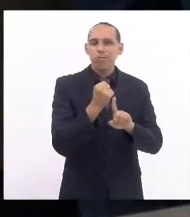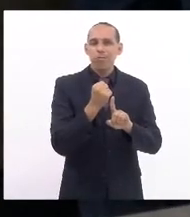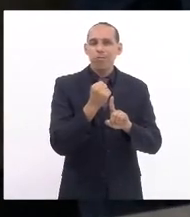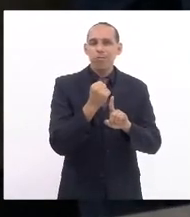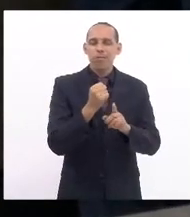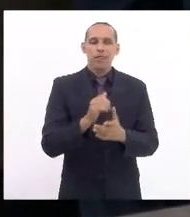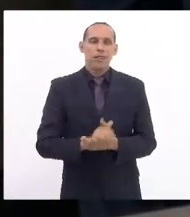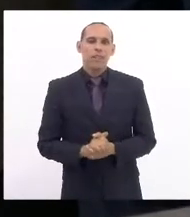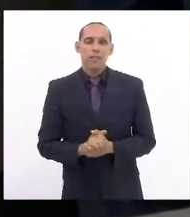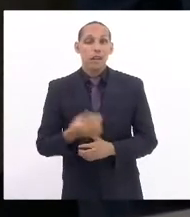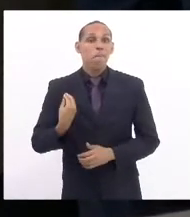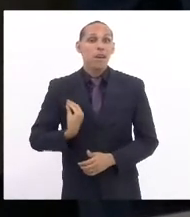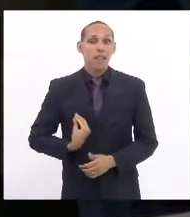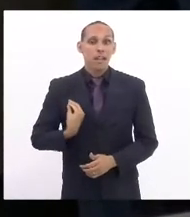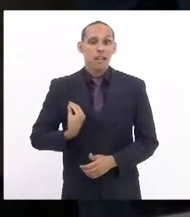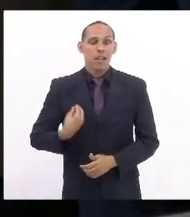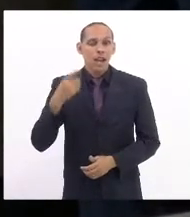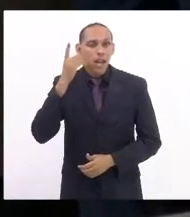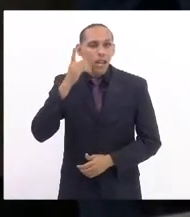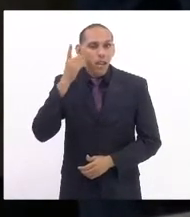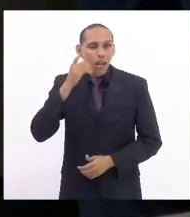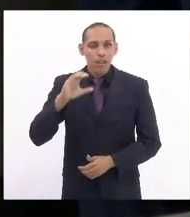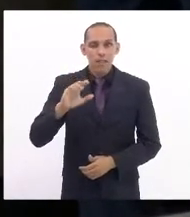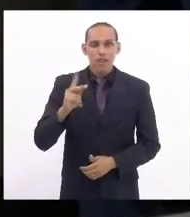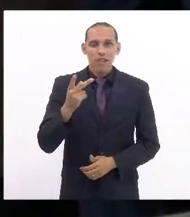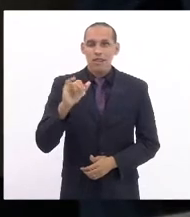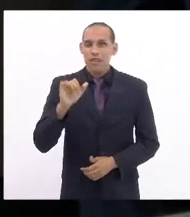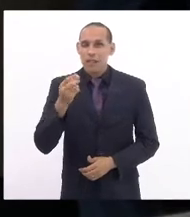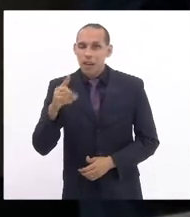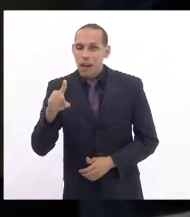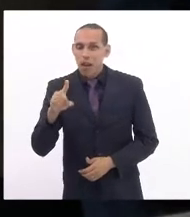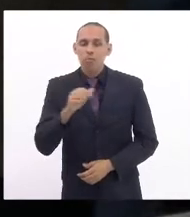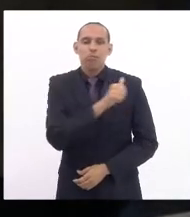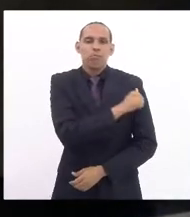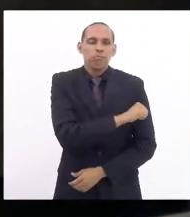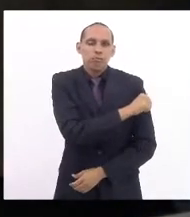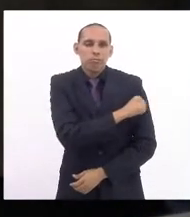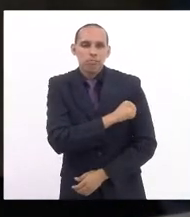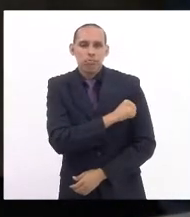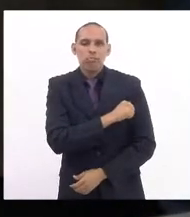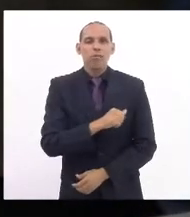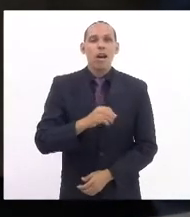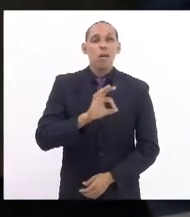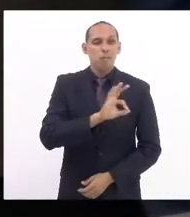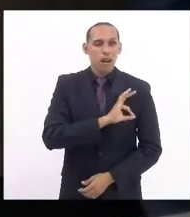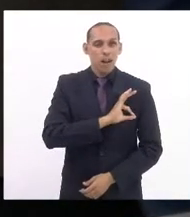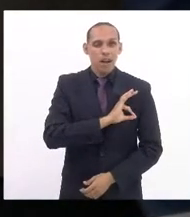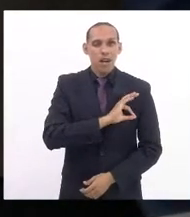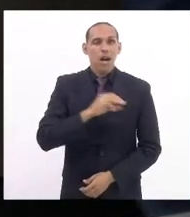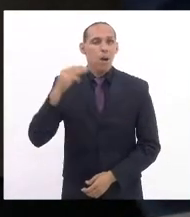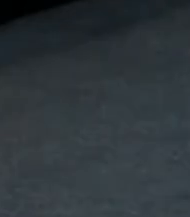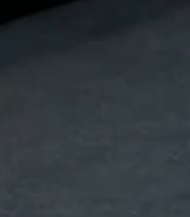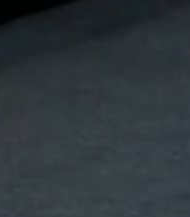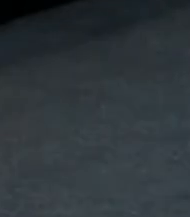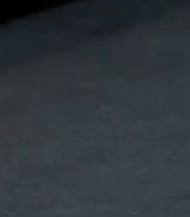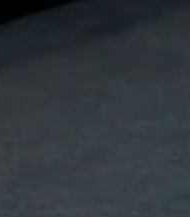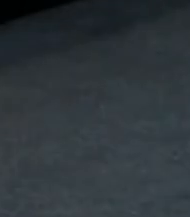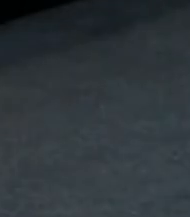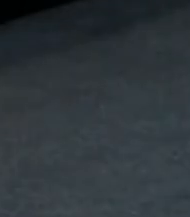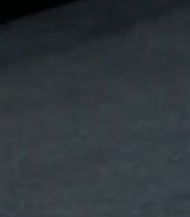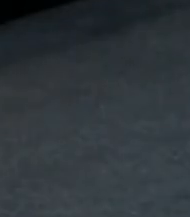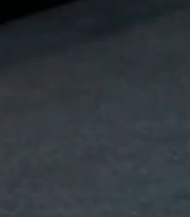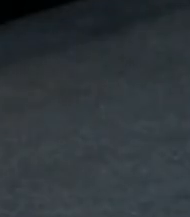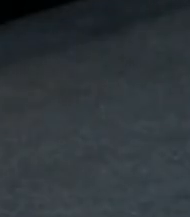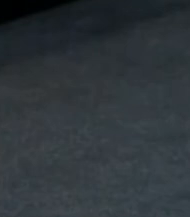com a presença dos deputados Chicão Bughões, enfermeira Regiane, Marta Rocha, Mônica Francisco, Rosane Félix,